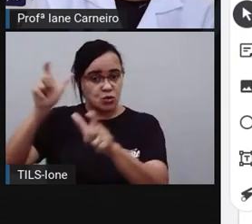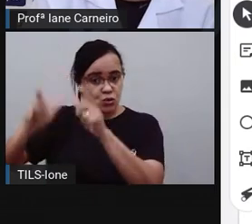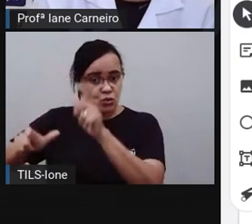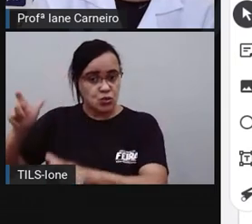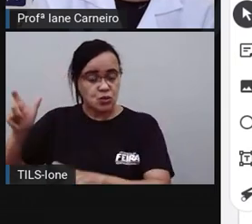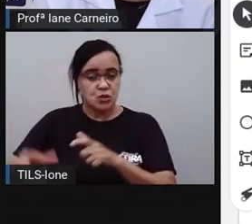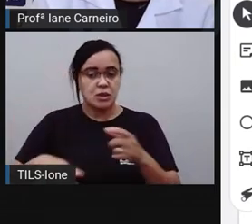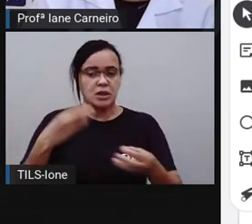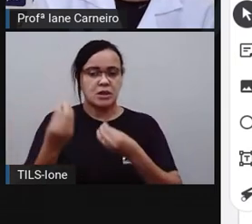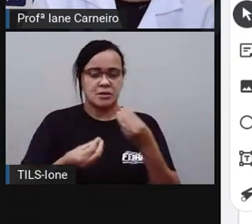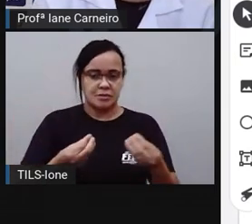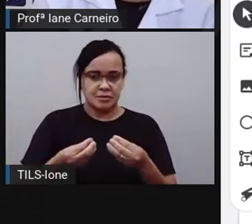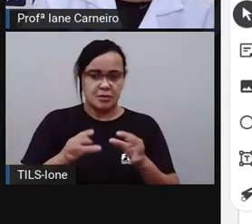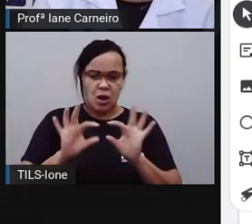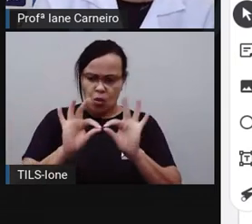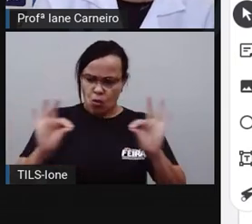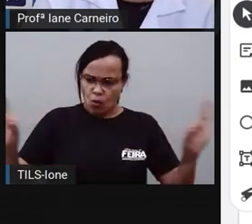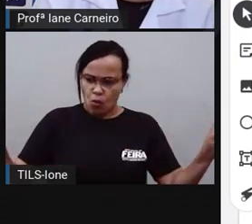comprimento,